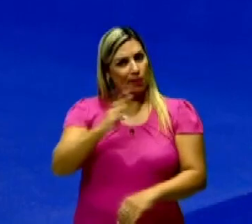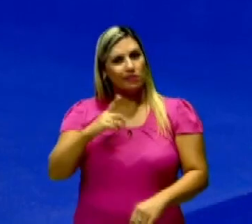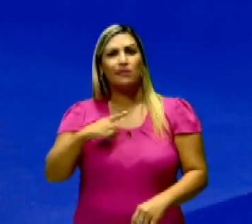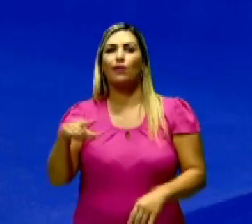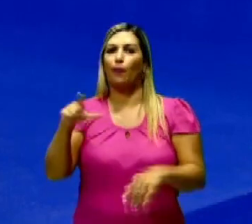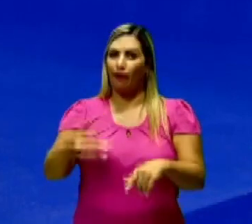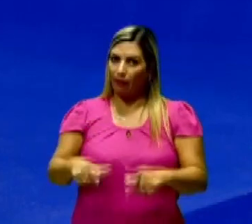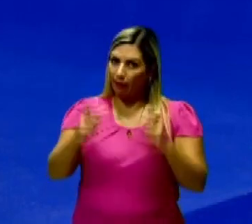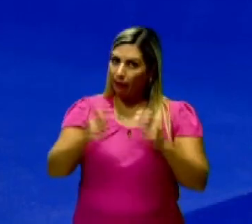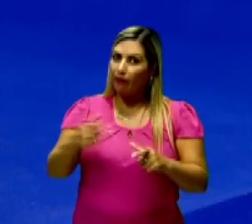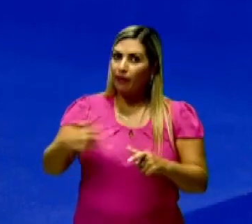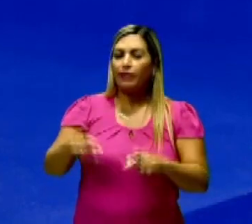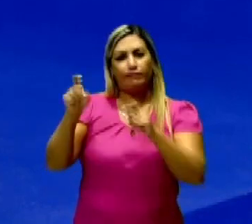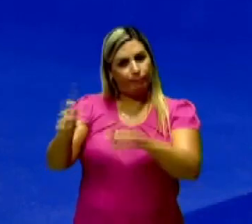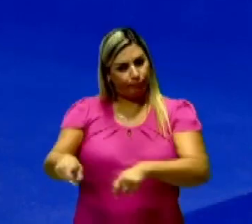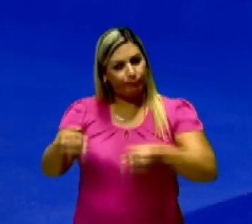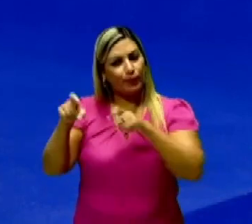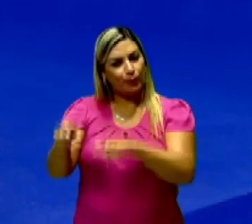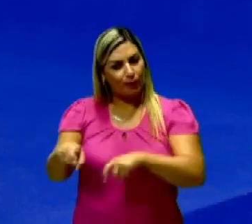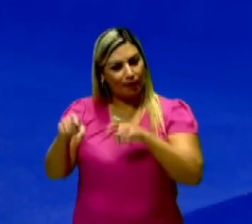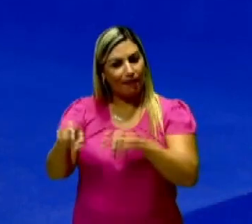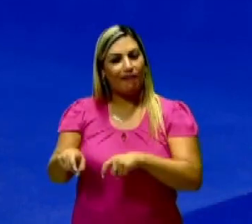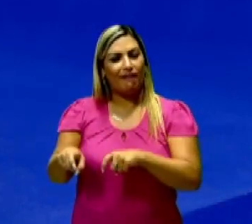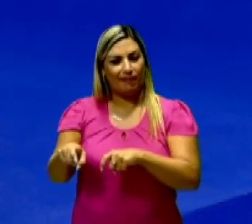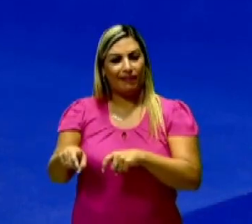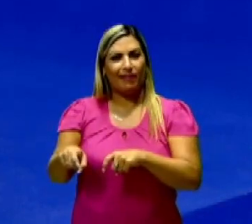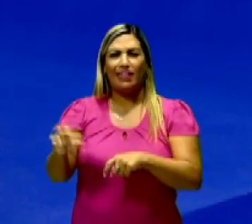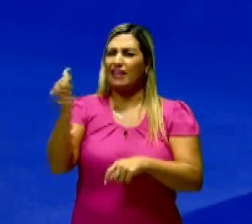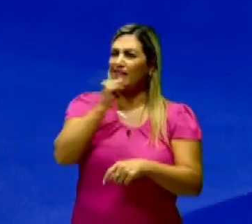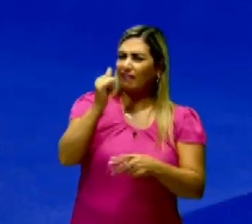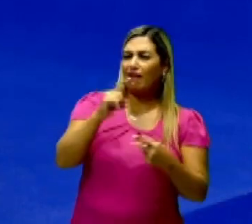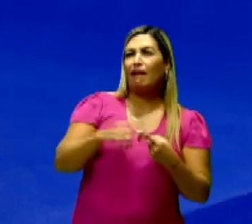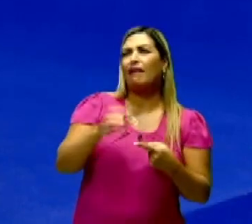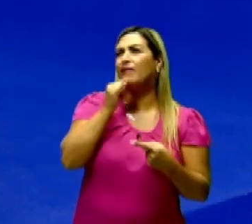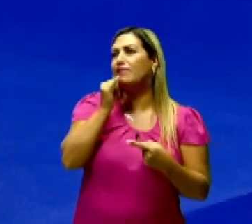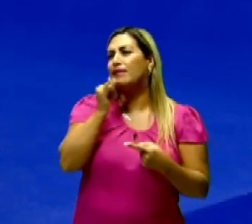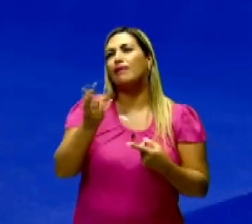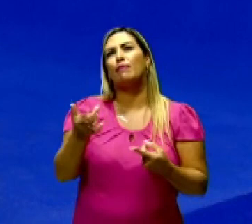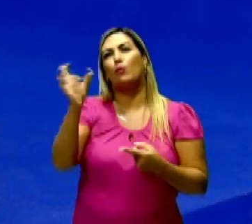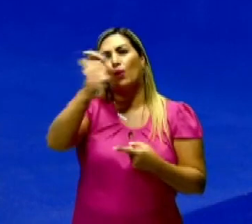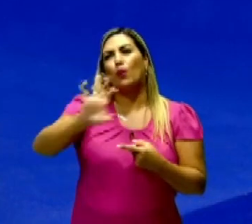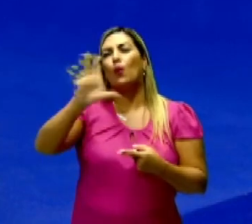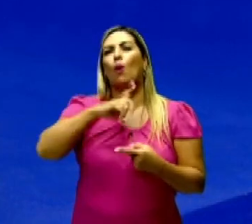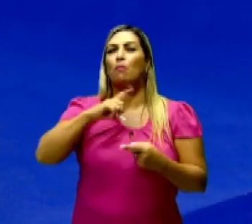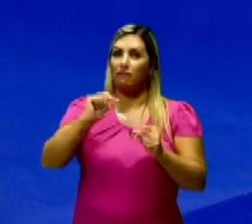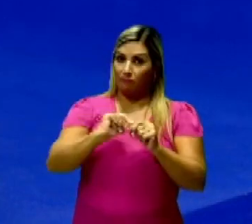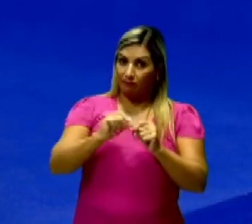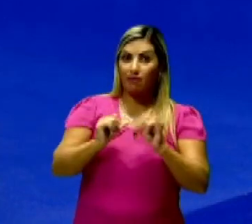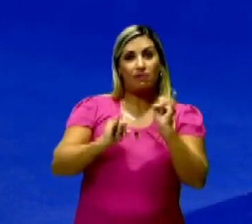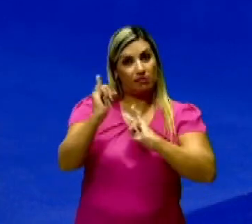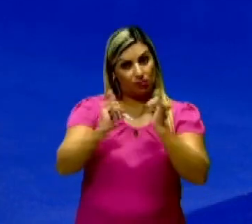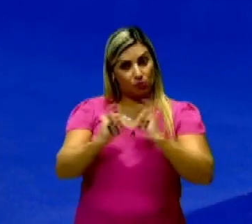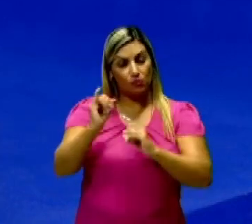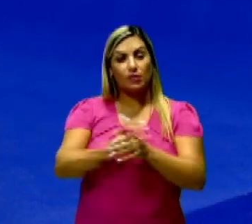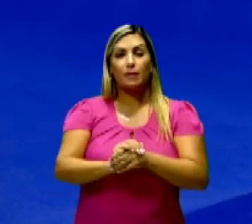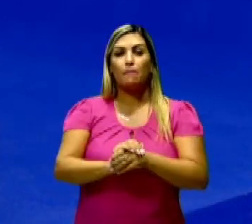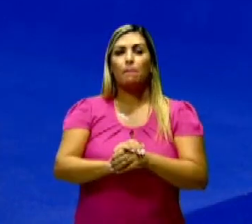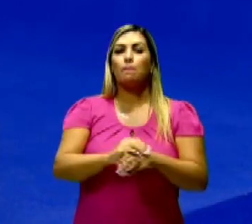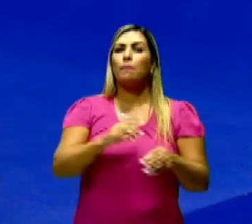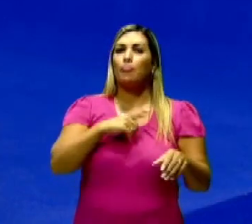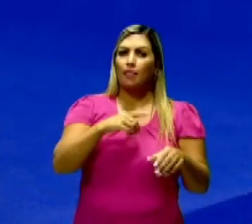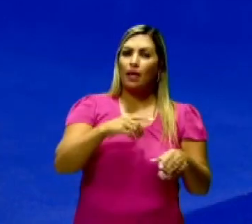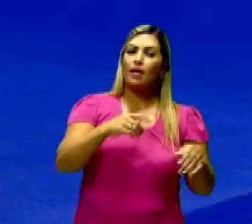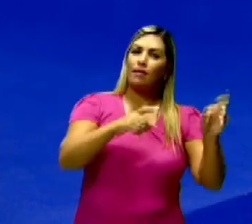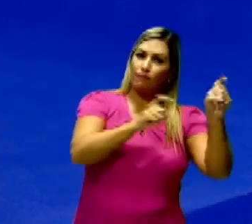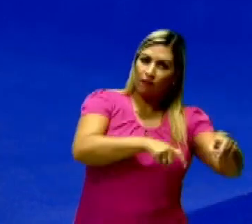território extremamente agrário. Então, pensa, Itália, por exemplo, fez lá a Revolução Industrial. Além de ter a migração do